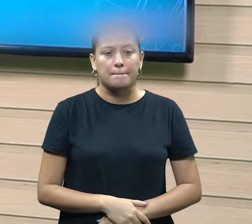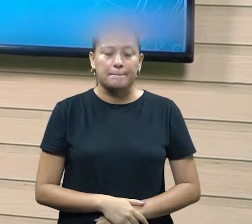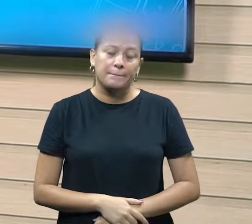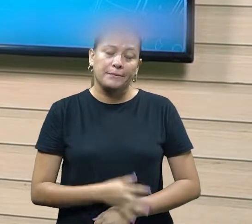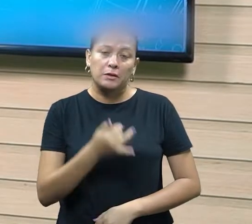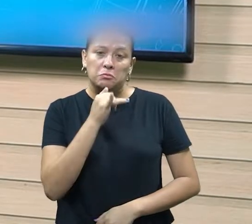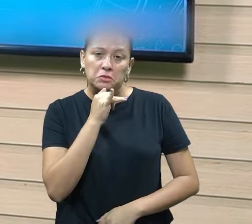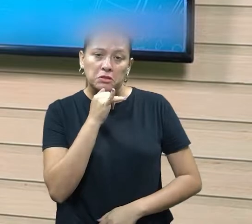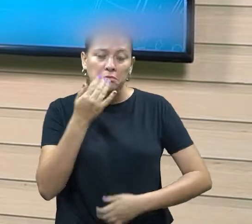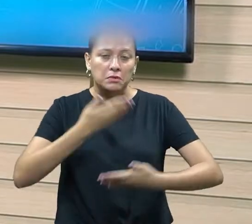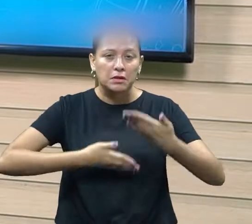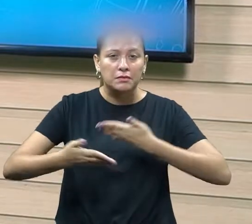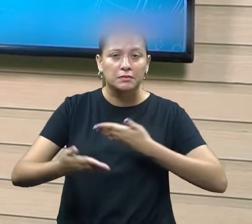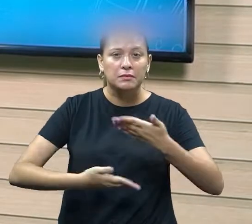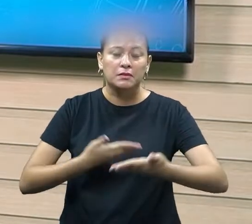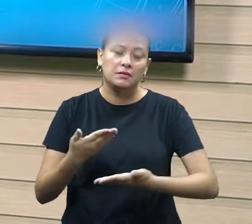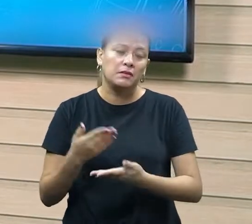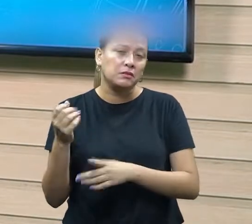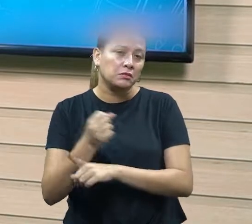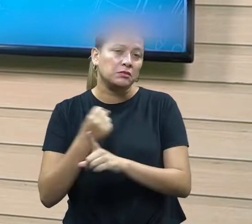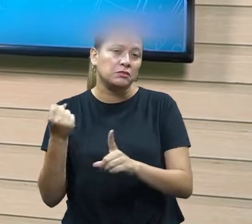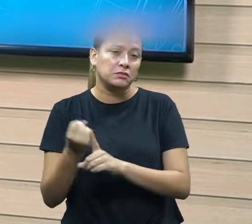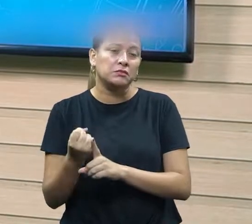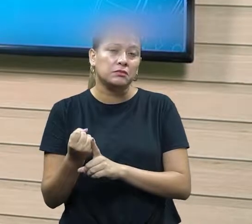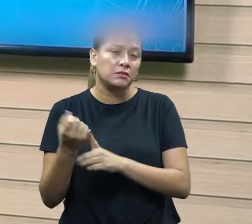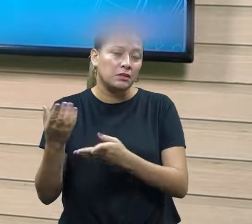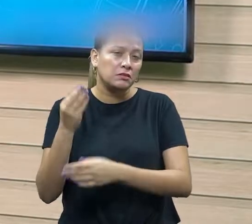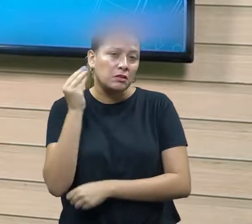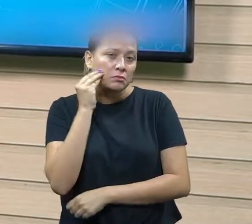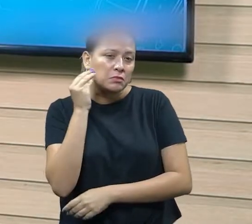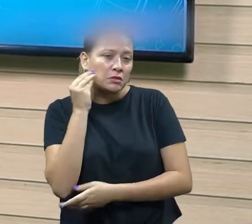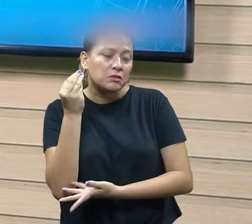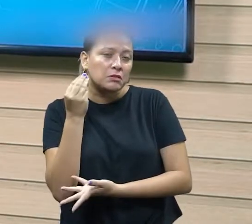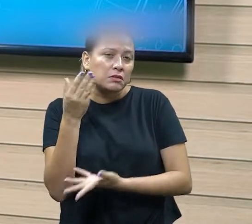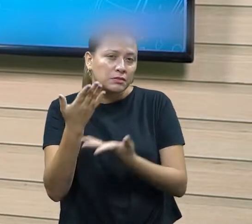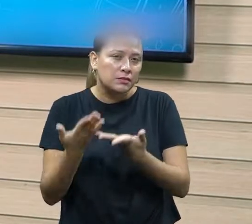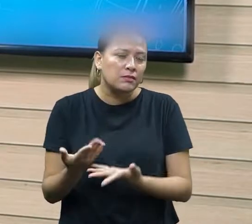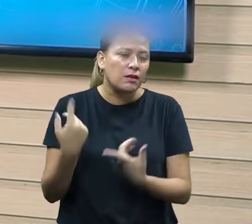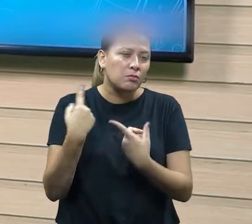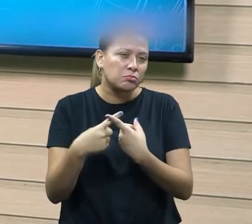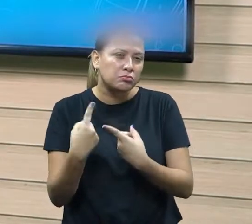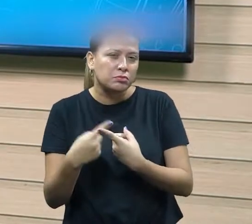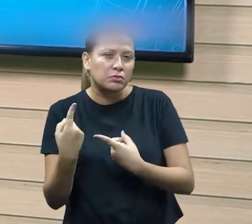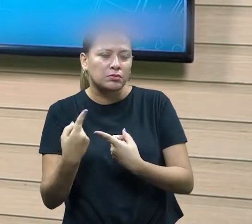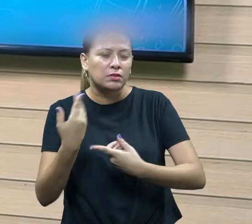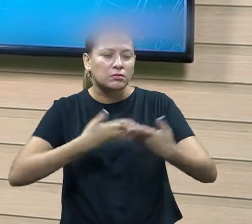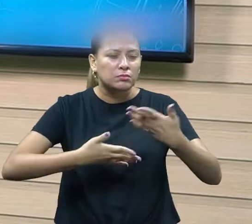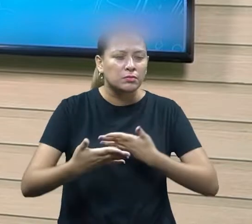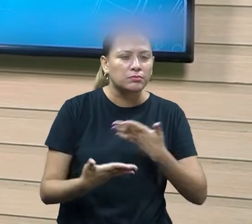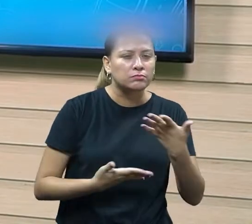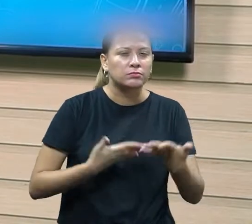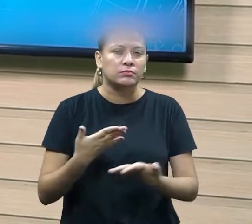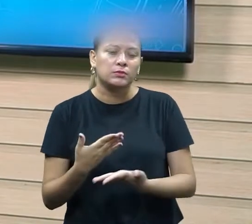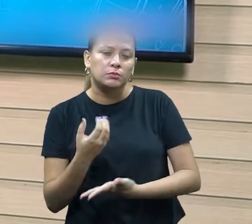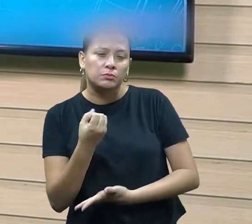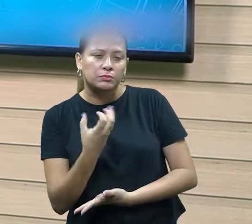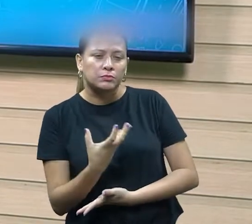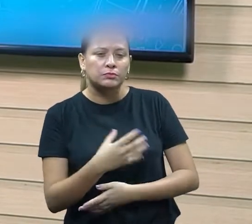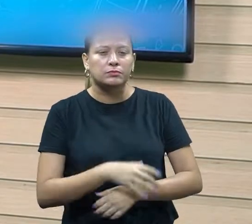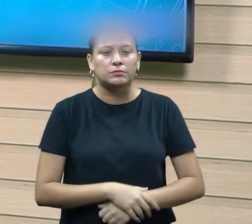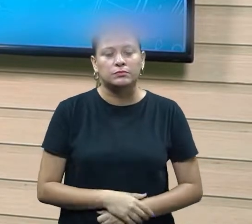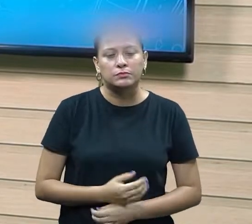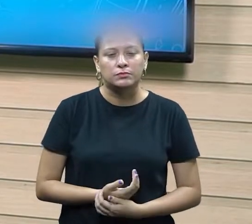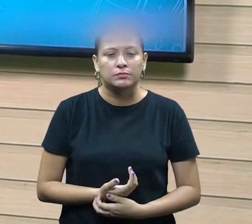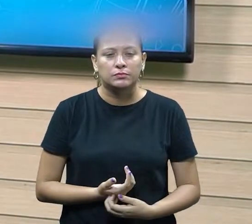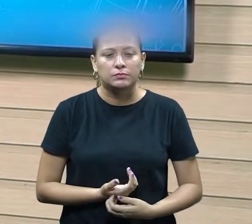comunitário a pessoa que tem muita experiência tem um poder ali para ele porque a questão da experiência dele uma pessoa bem relacionada um poder